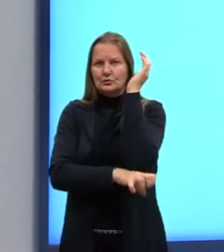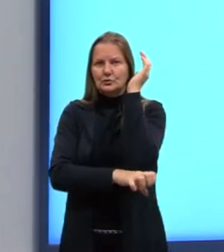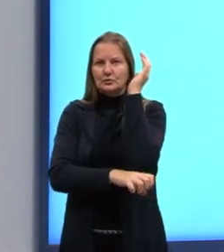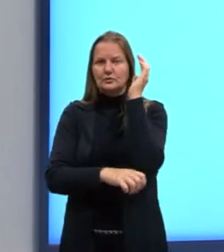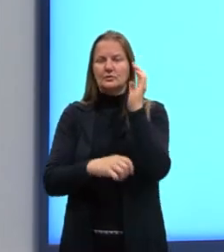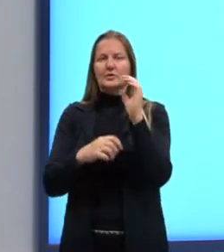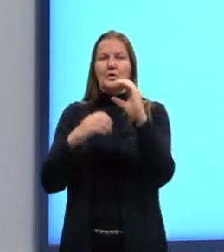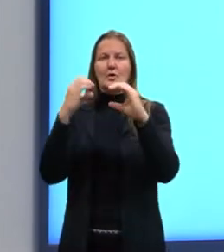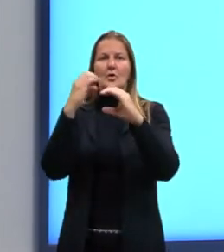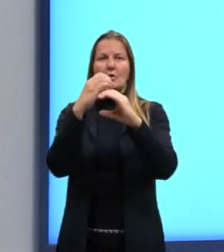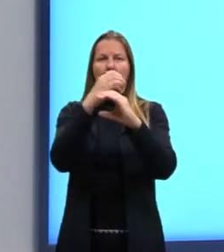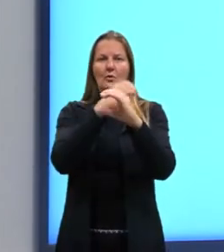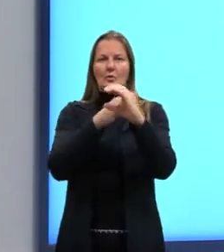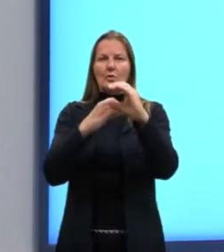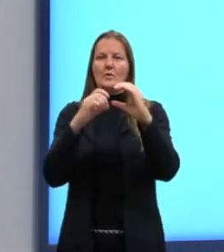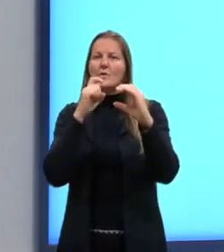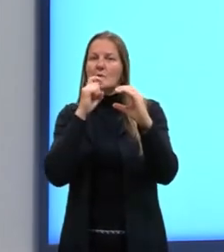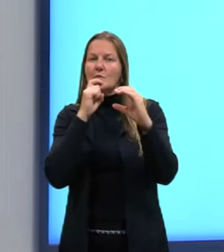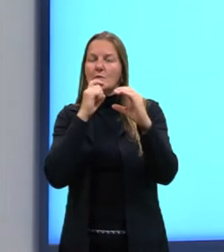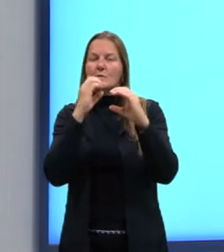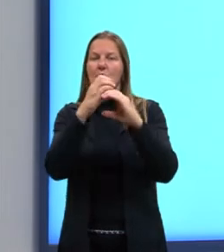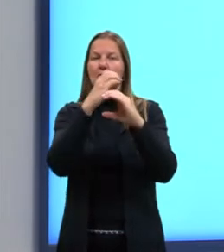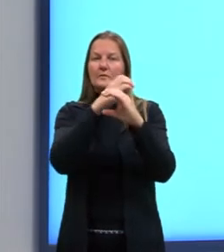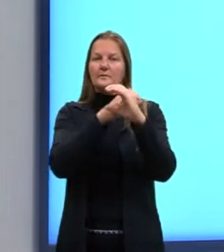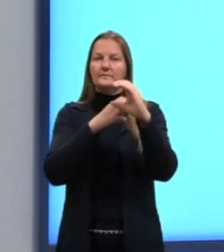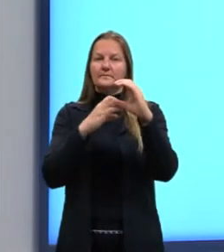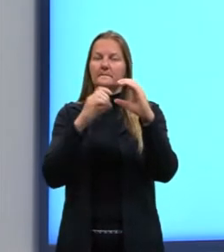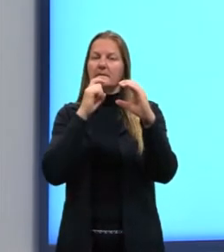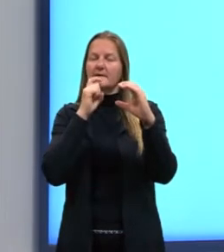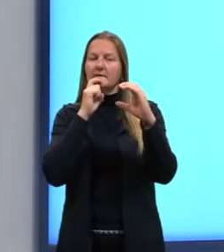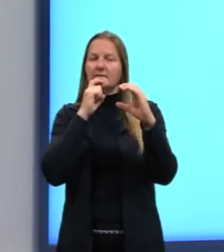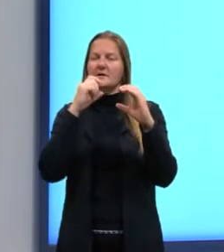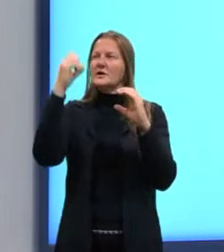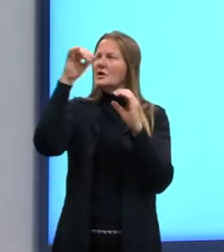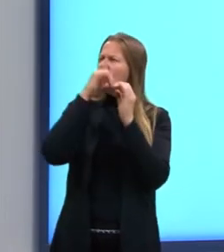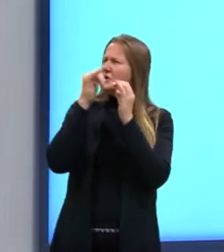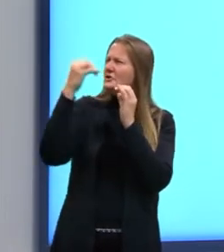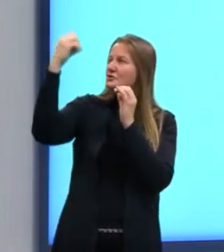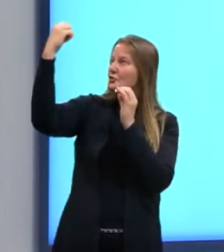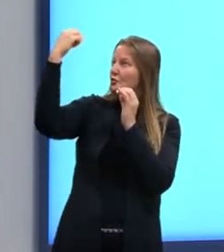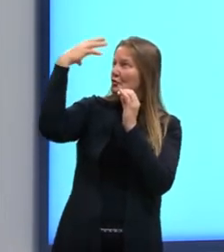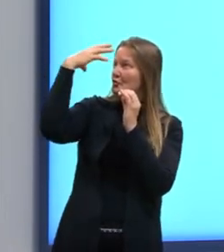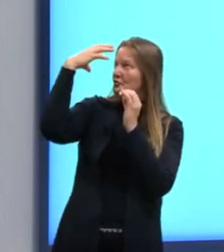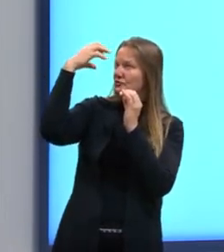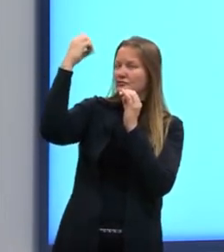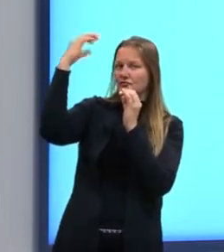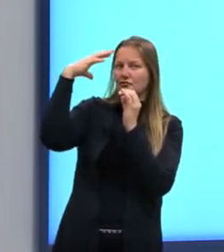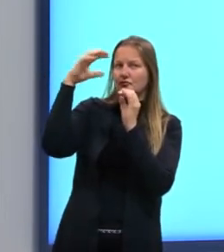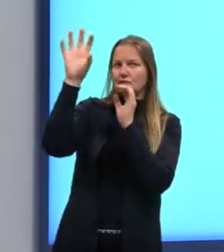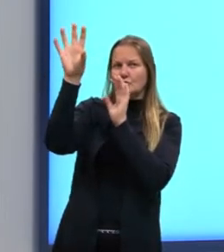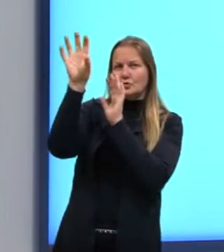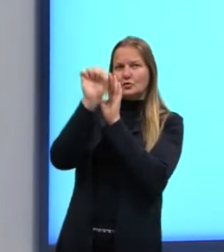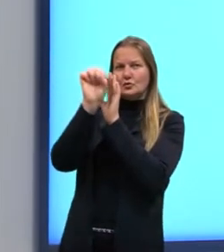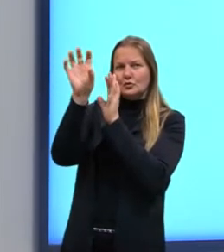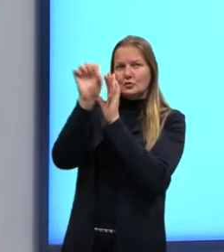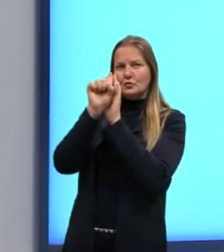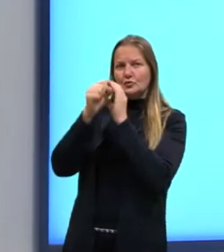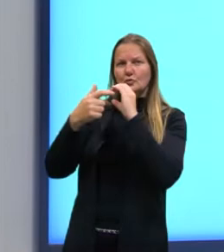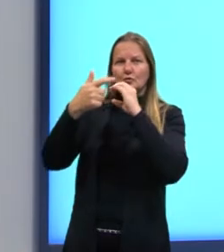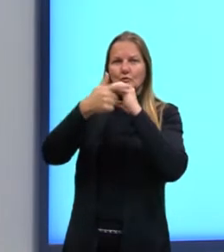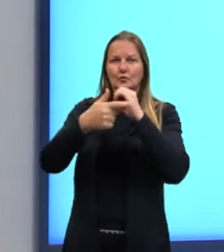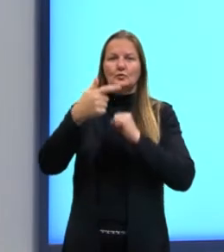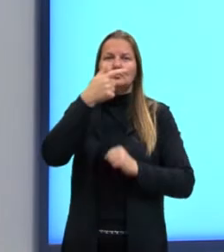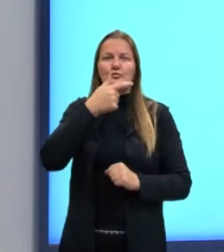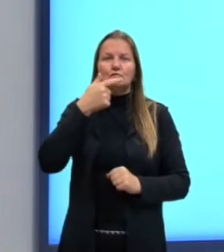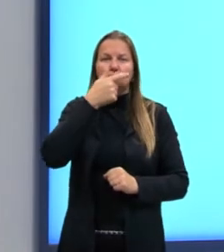cloroplastos, que vão utilizar a energia da luz para a produção da glicose